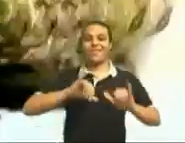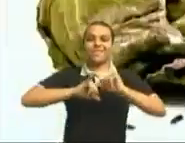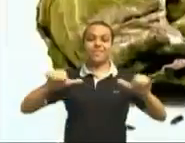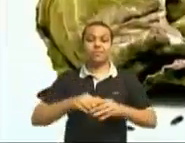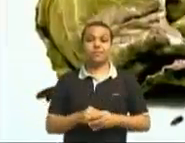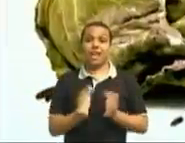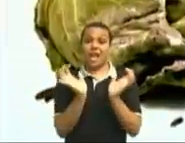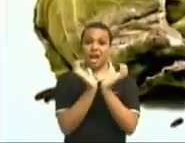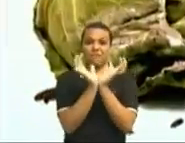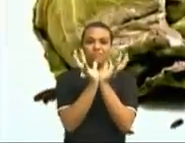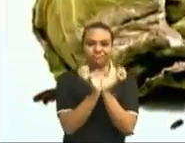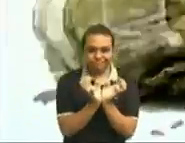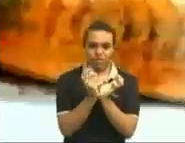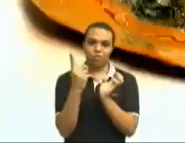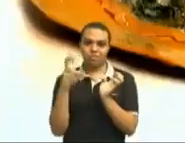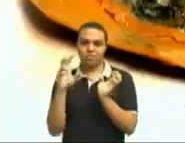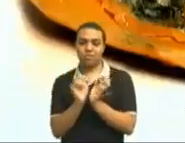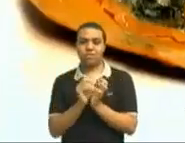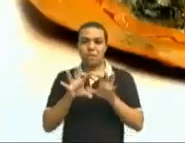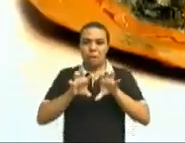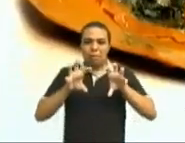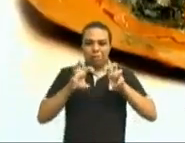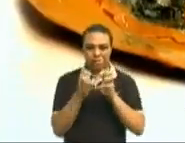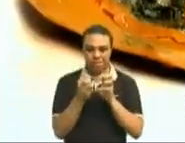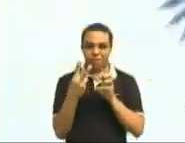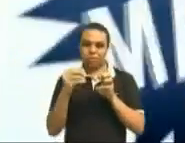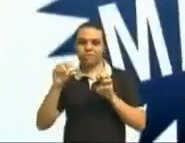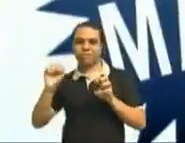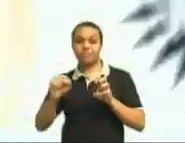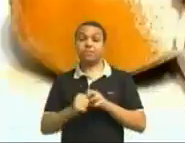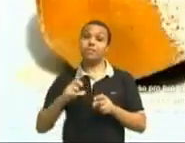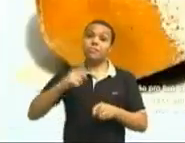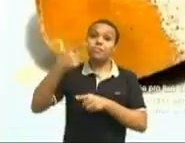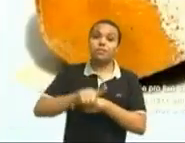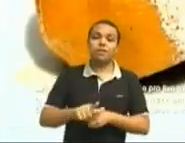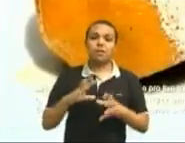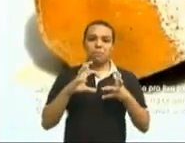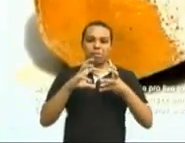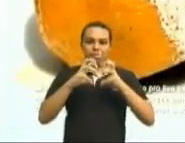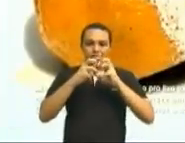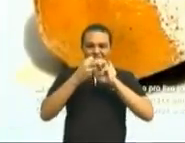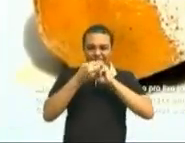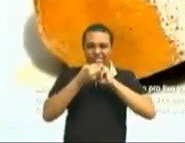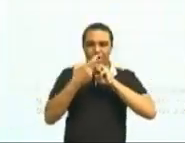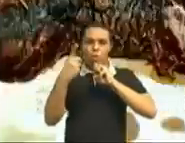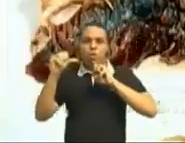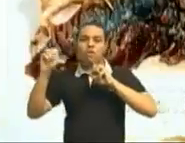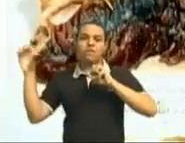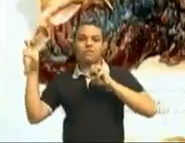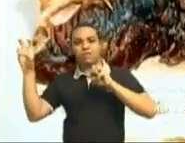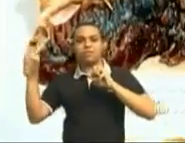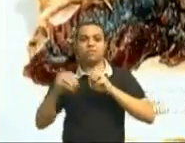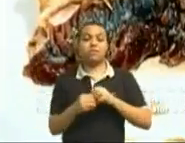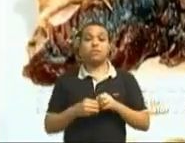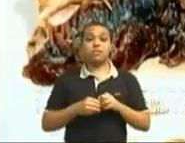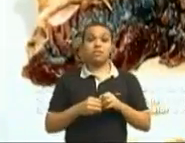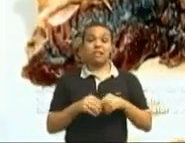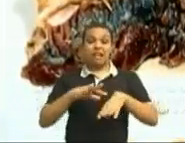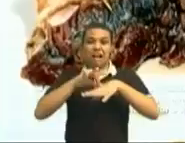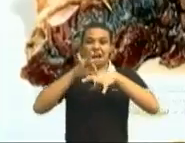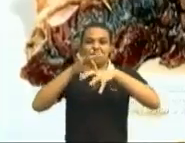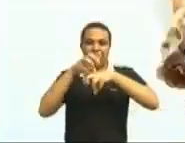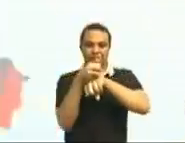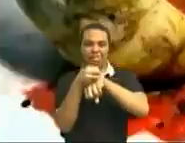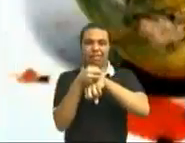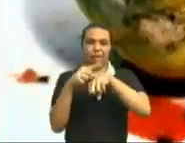ofertas. Alface murcha, R$ 1,50. Mamão amassado, só R 2,80. E tem mais. Mexerica passada, só R 1,90 a dúzia. Maminha estragada,